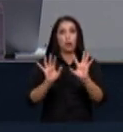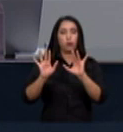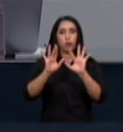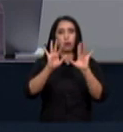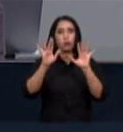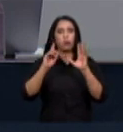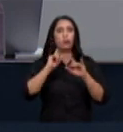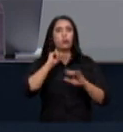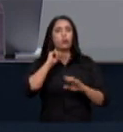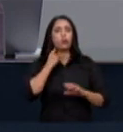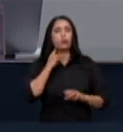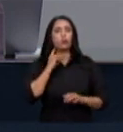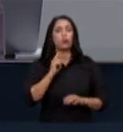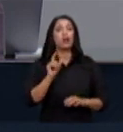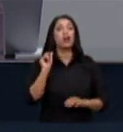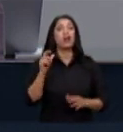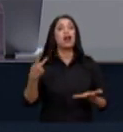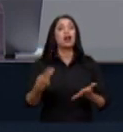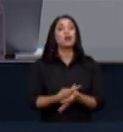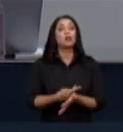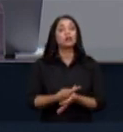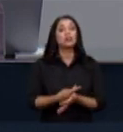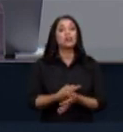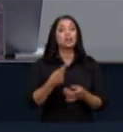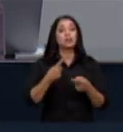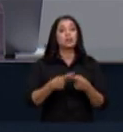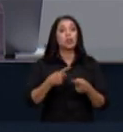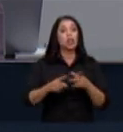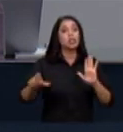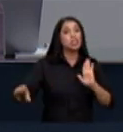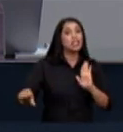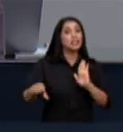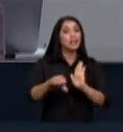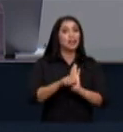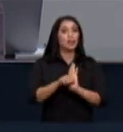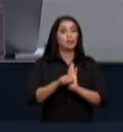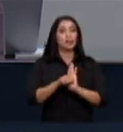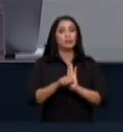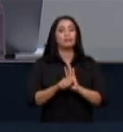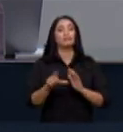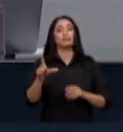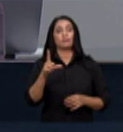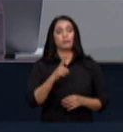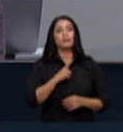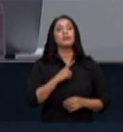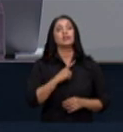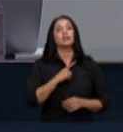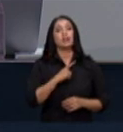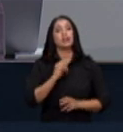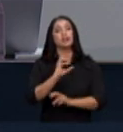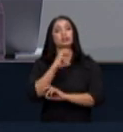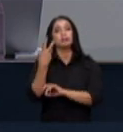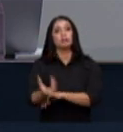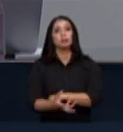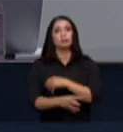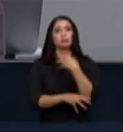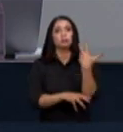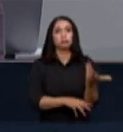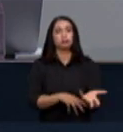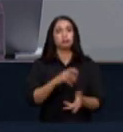gases de efeito estufa decorrem de atividades criminosas que incluem desmatamento